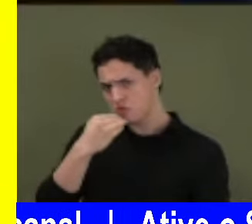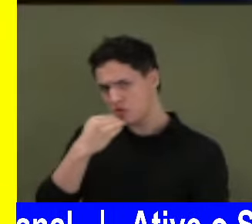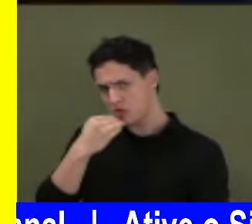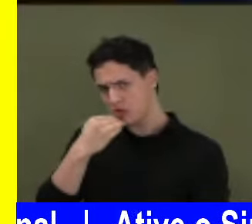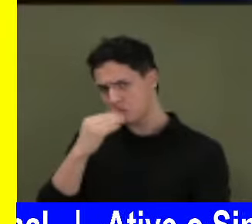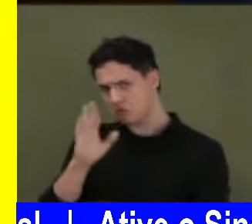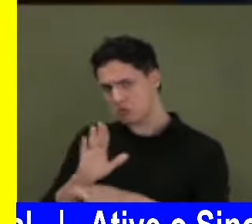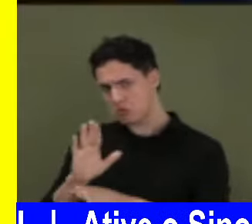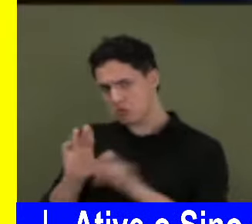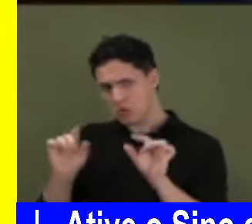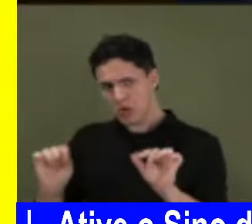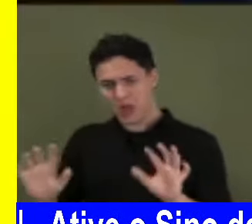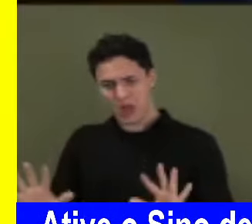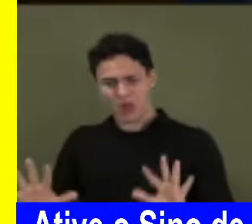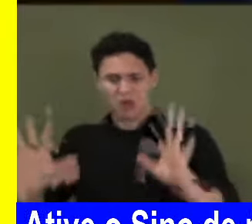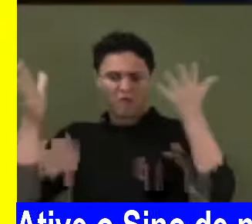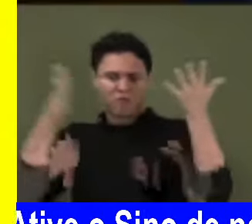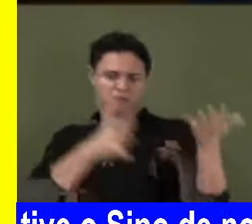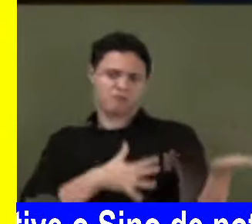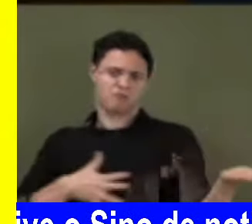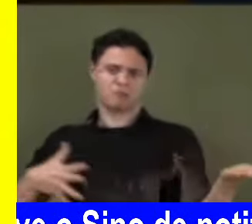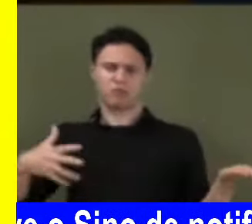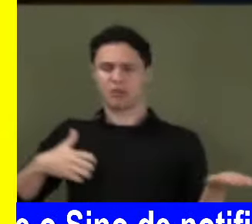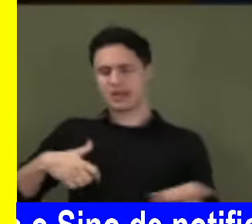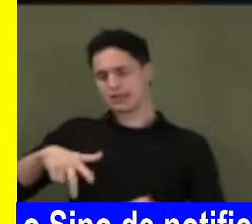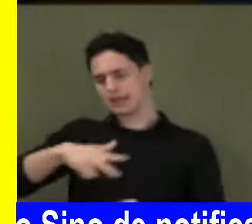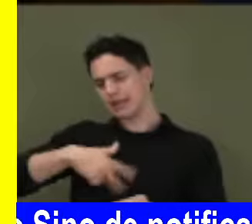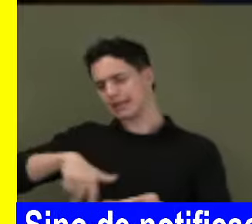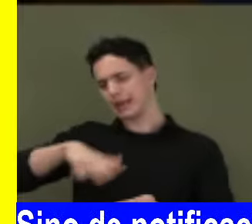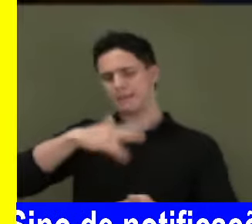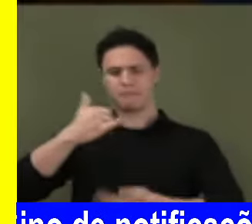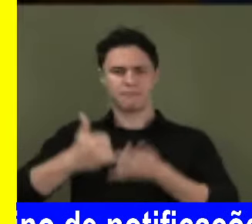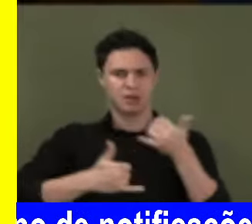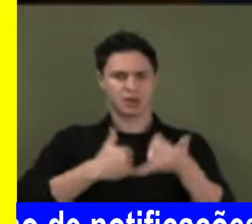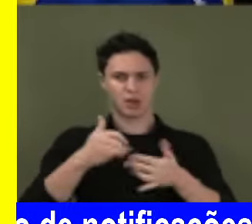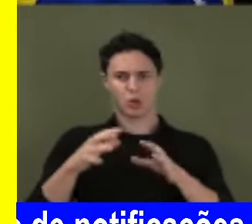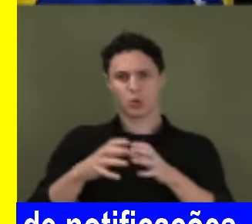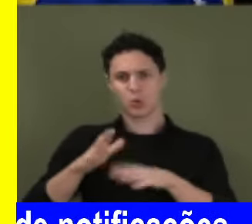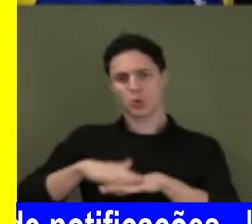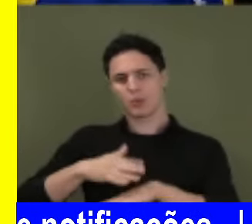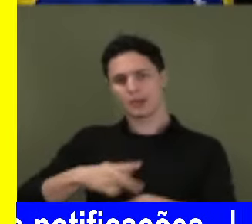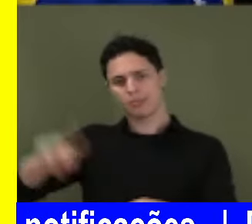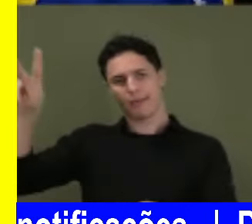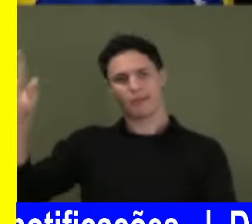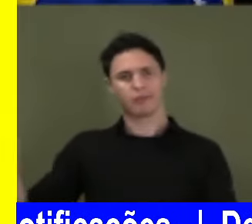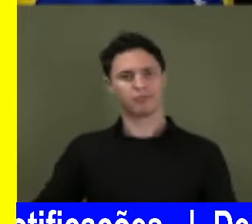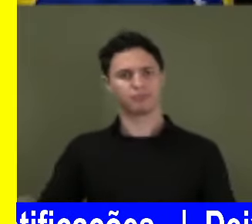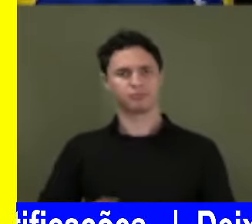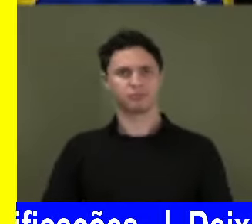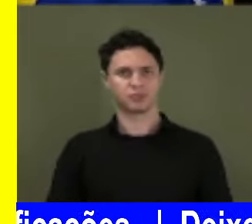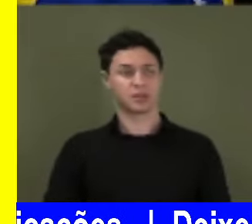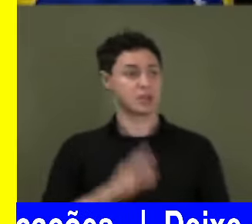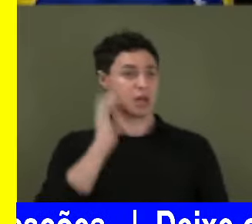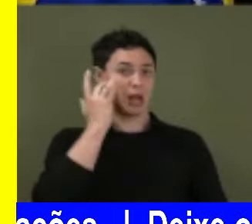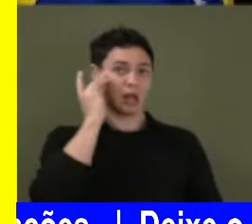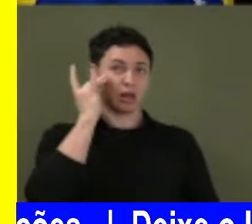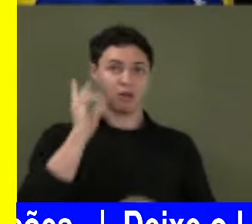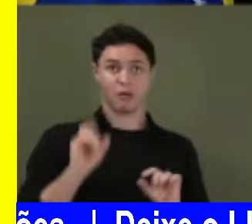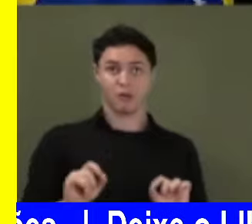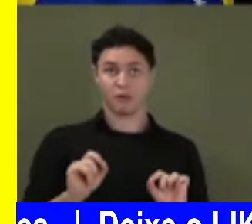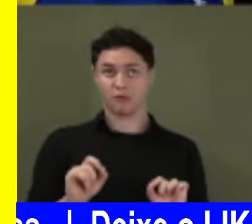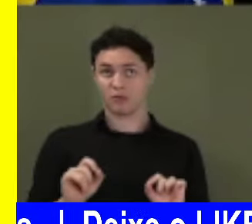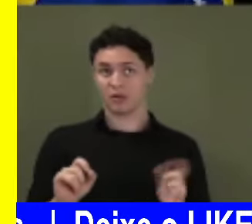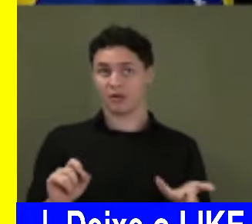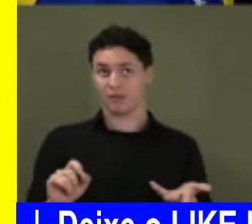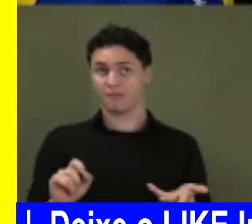Brasil? Foi um evento para a primeira-dama dançar e brincar com a turma dela. Esse pessoal, eu estou achando que ele estava levemente alterado, viu,